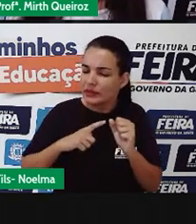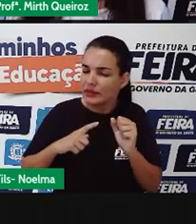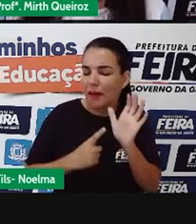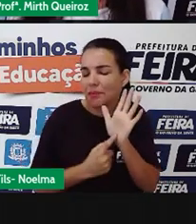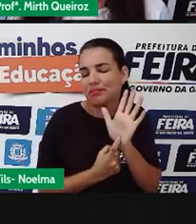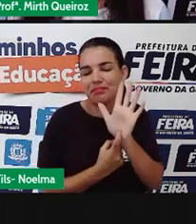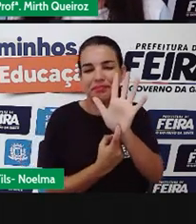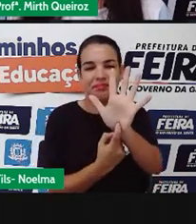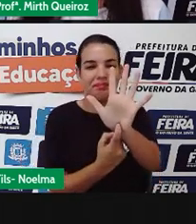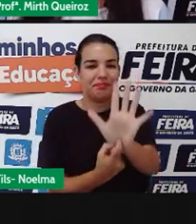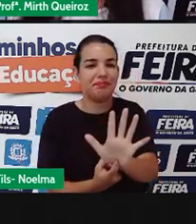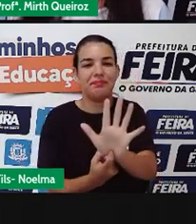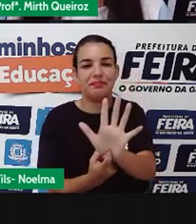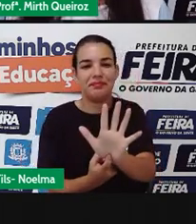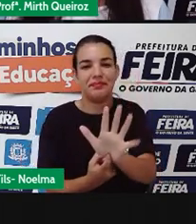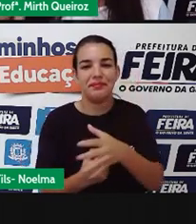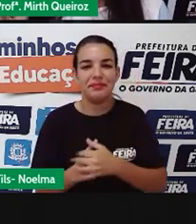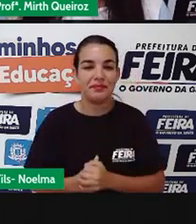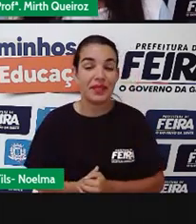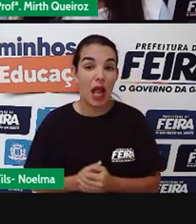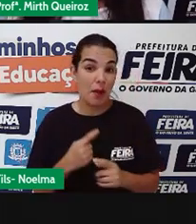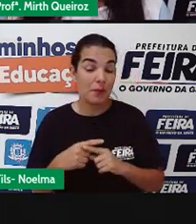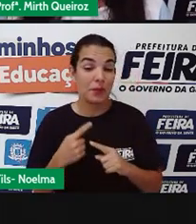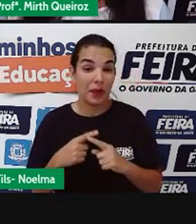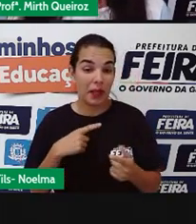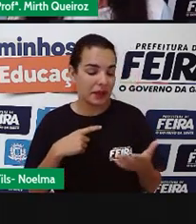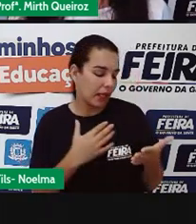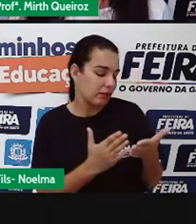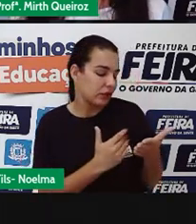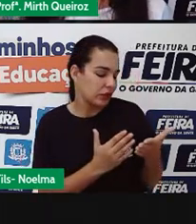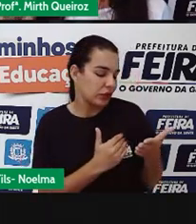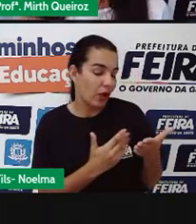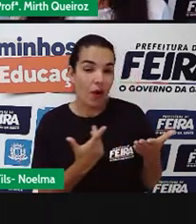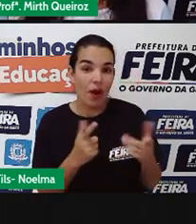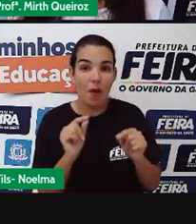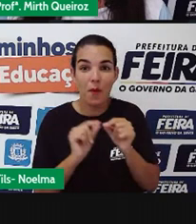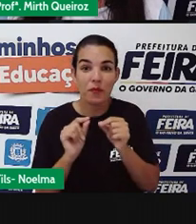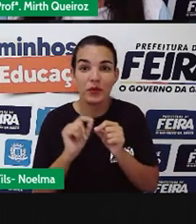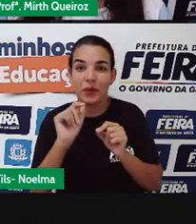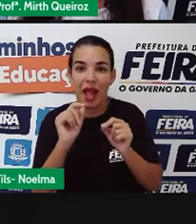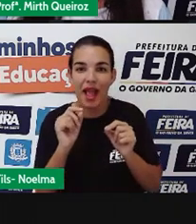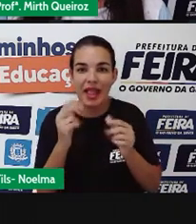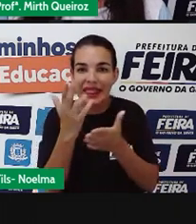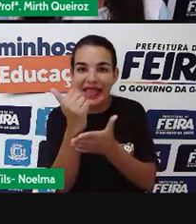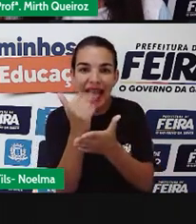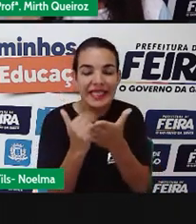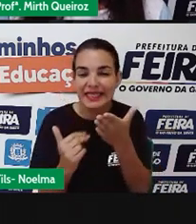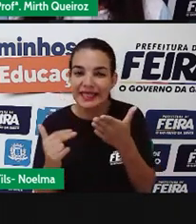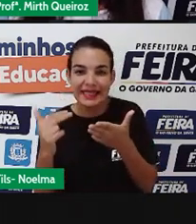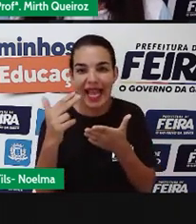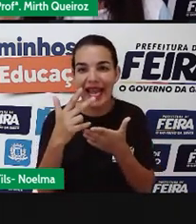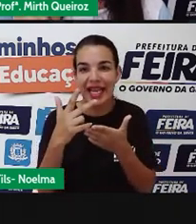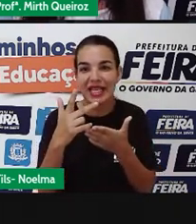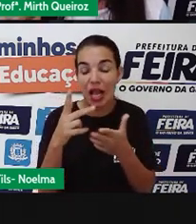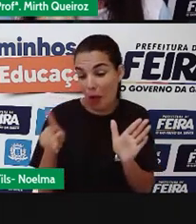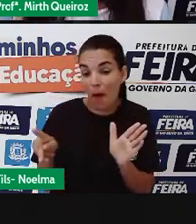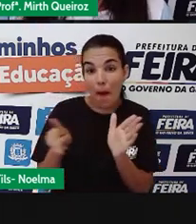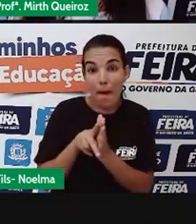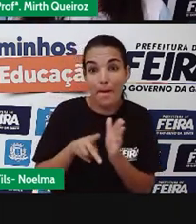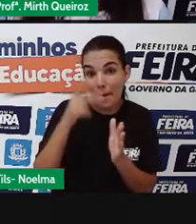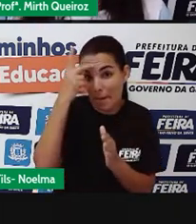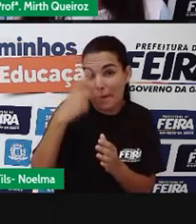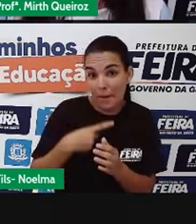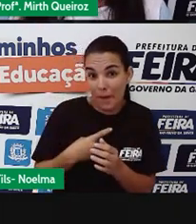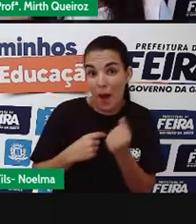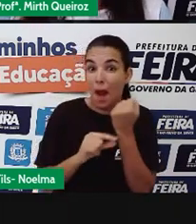maravilhosa que tem na capa, né? Inclusive, as ilustrações desse livro foram feitas pelo próprio